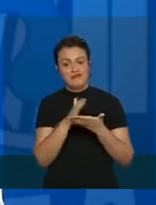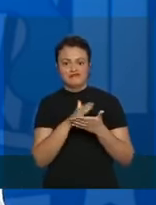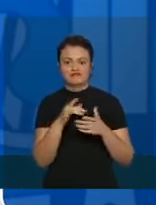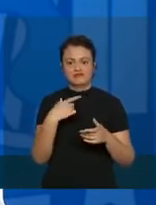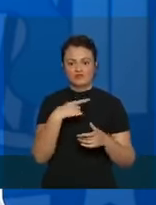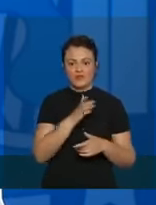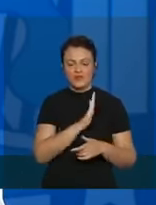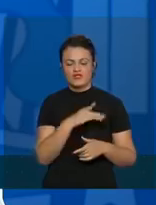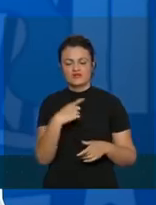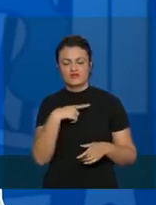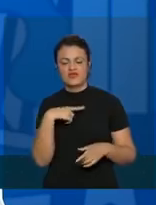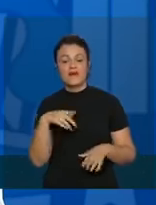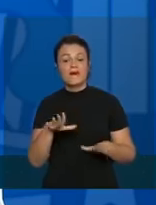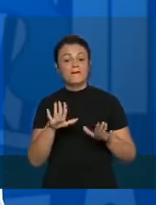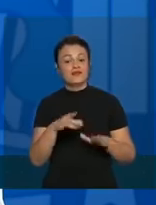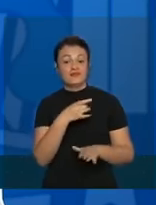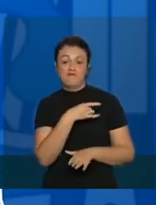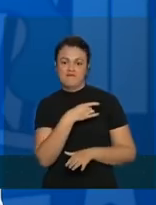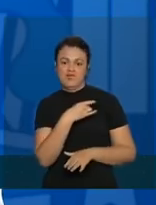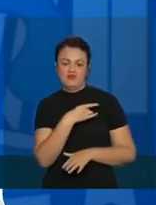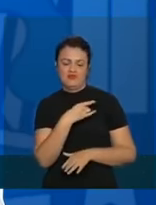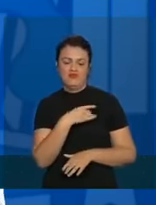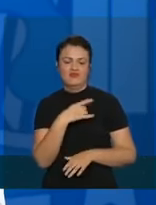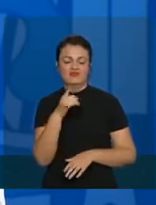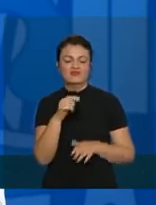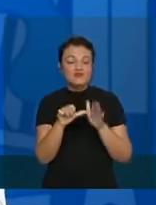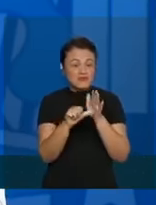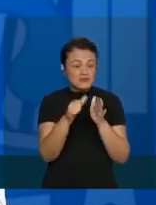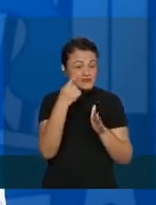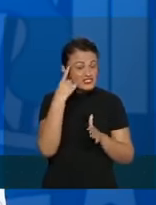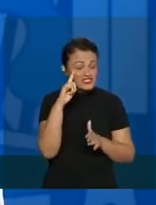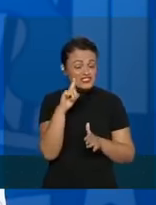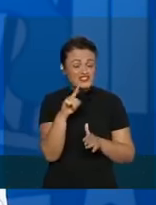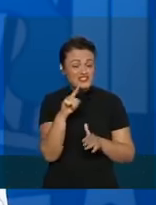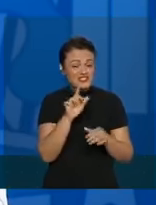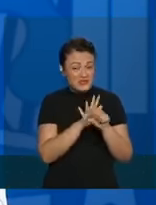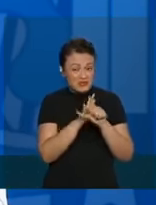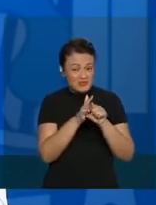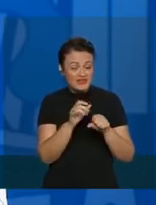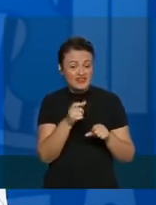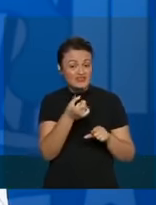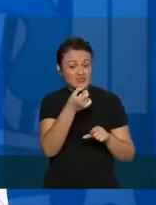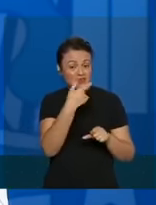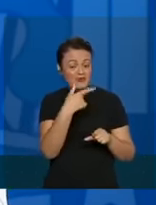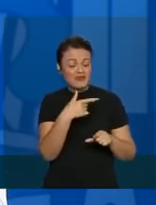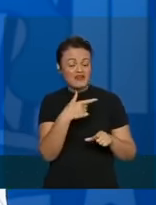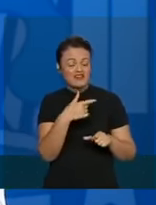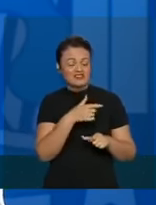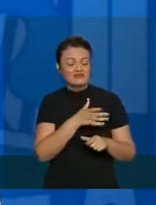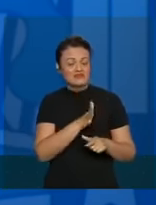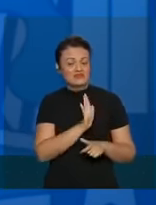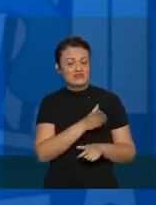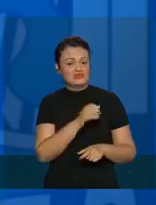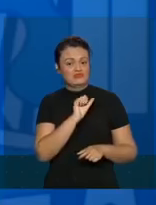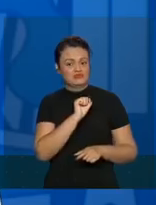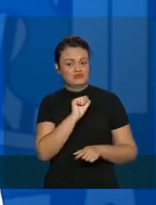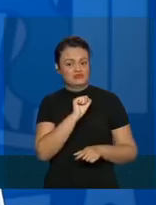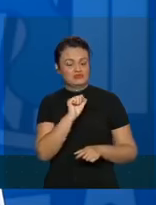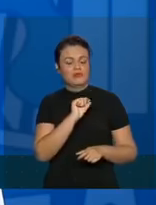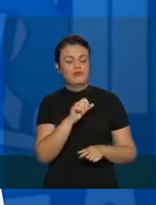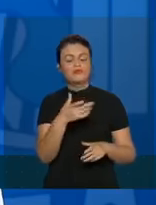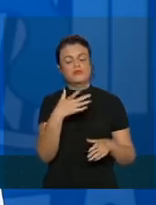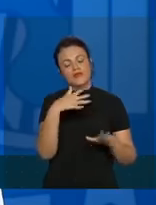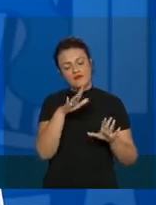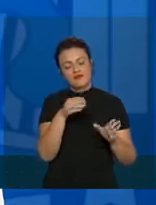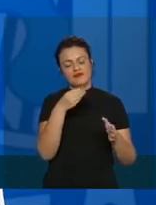aí, mas eu tenho medo de você estar no primeiro dia, eu acho que você pode vir a ter uma forma grave, e eu queria te prescrever